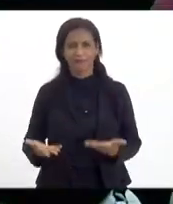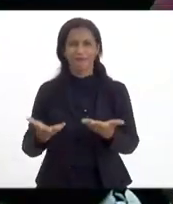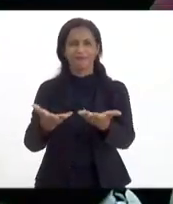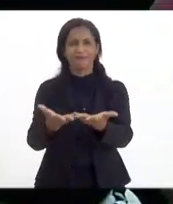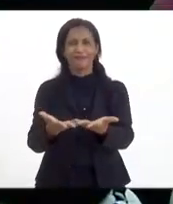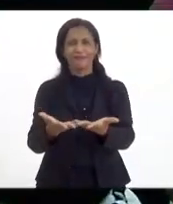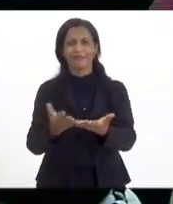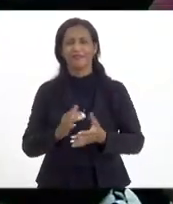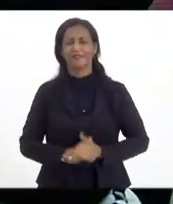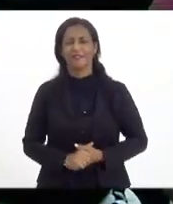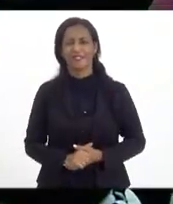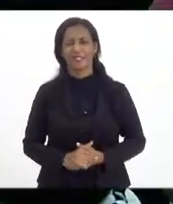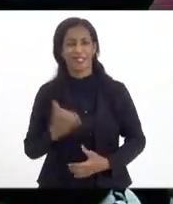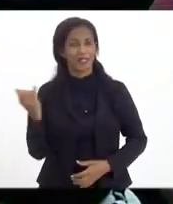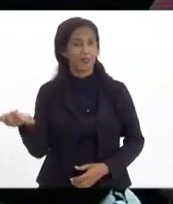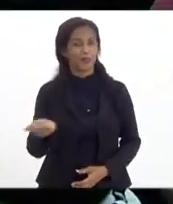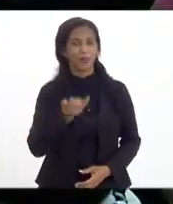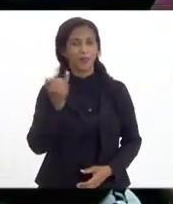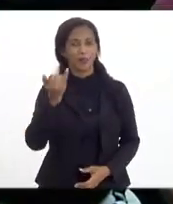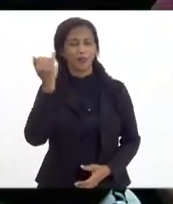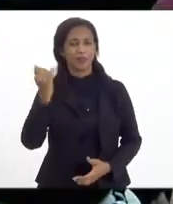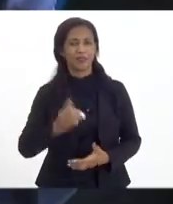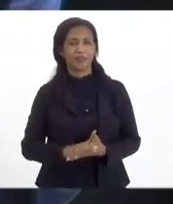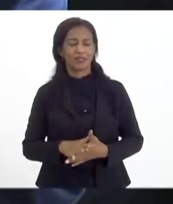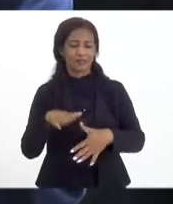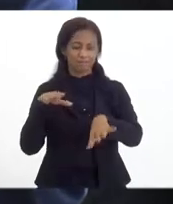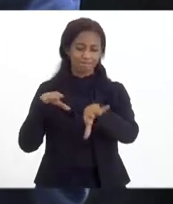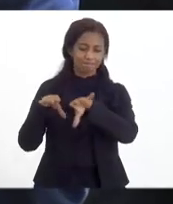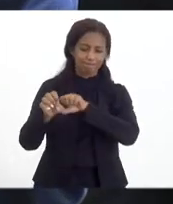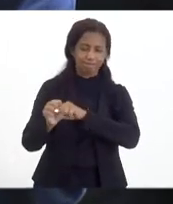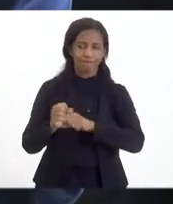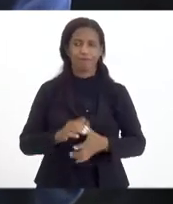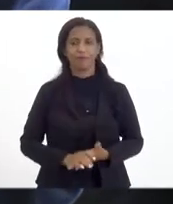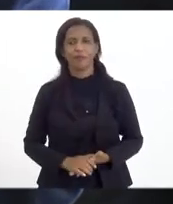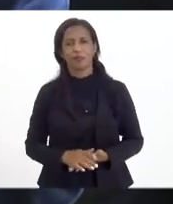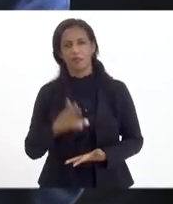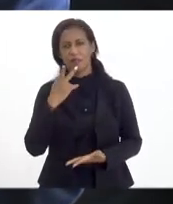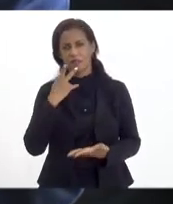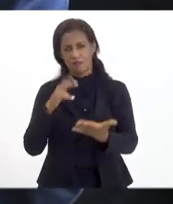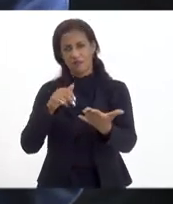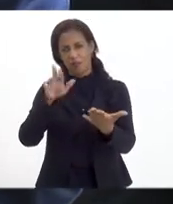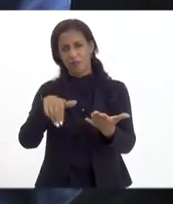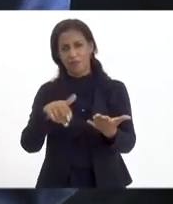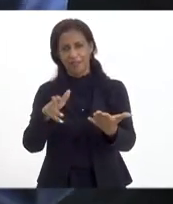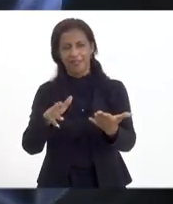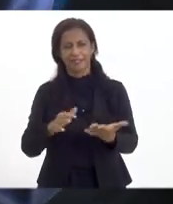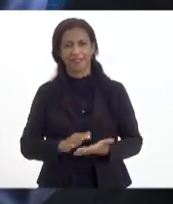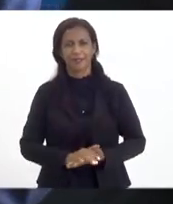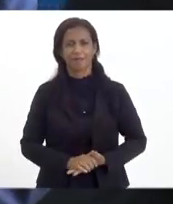A importância da formação, você colocou muito bem, Rafael.